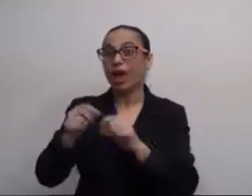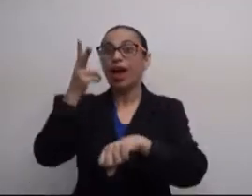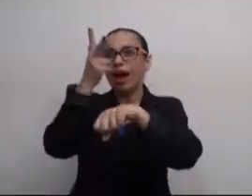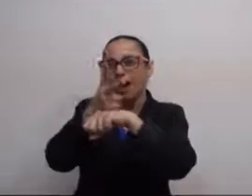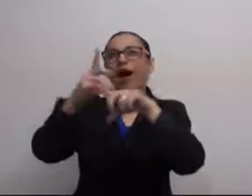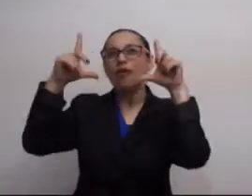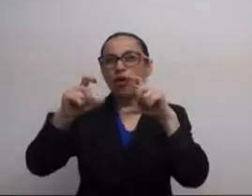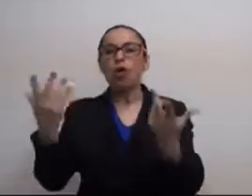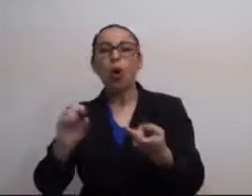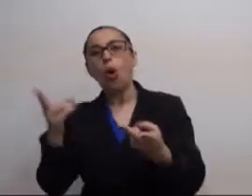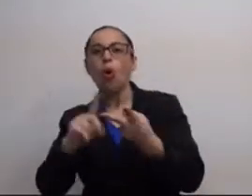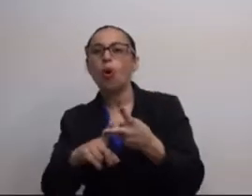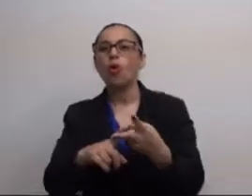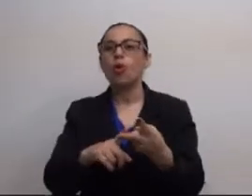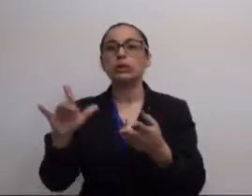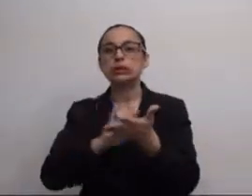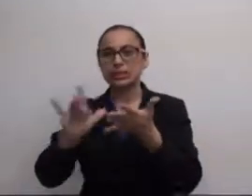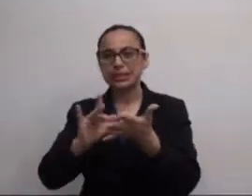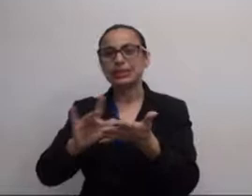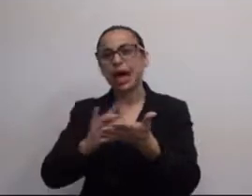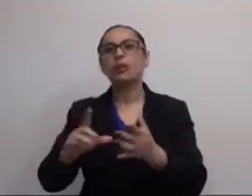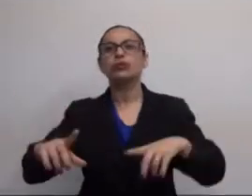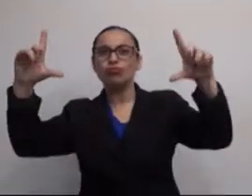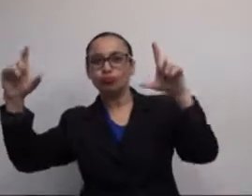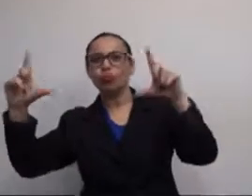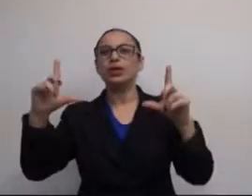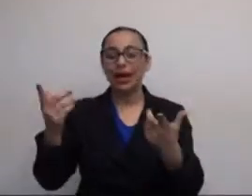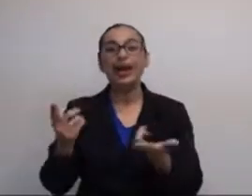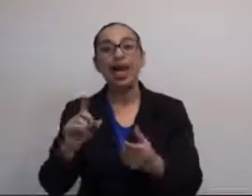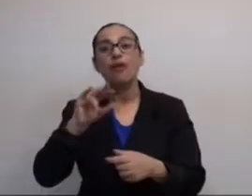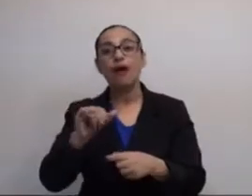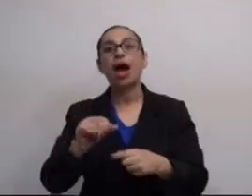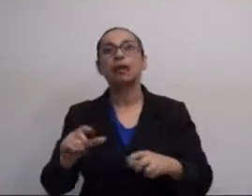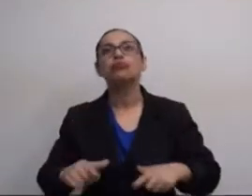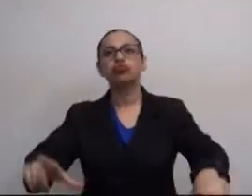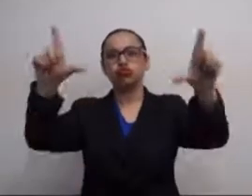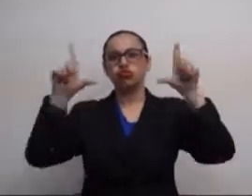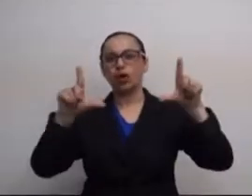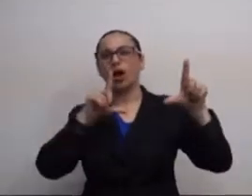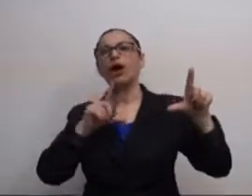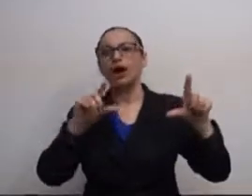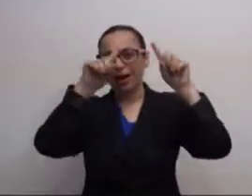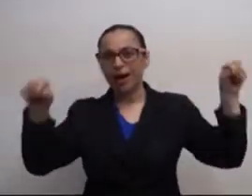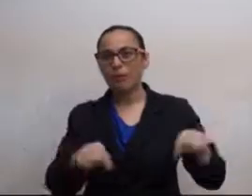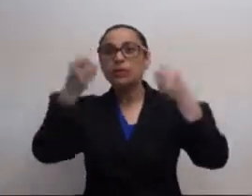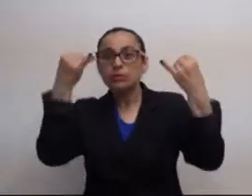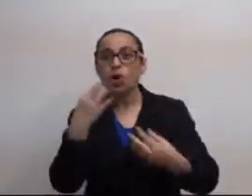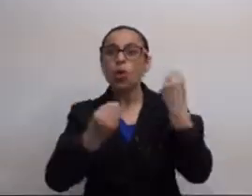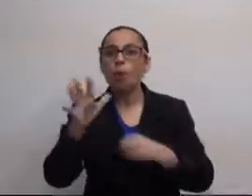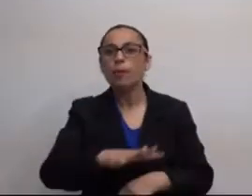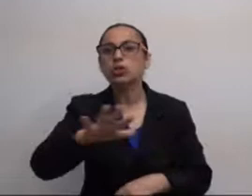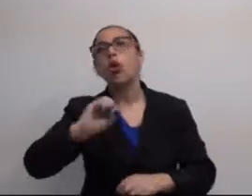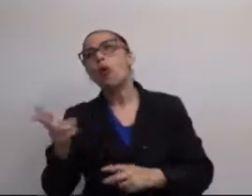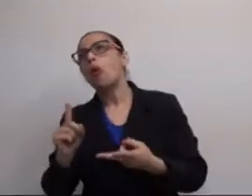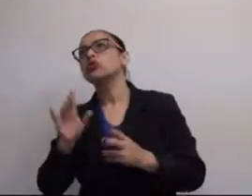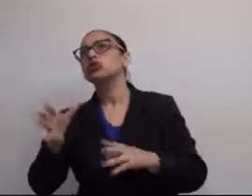gente poder ver essa foto. Então, eles pegaram a câmera fotográfica e fotografaram? Ou eles pegaram o tablet ou o iPad e fotografaram? E vão